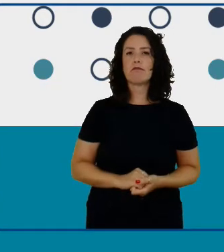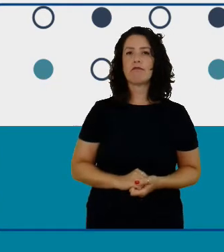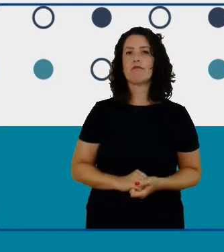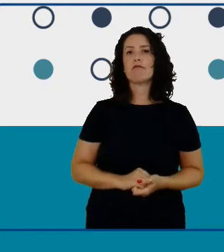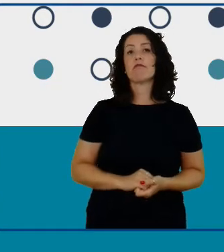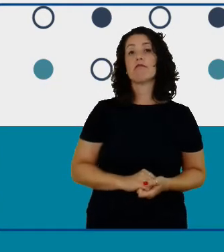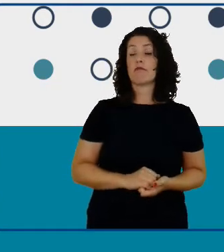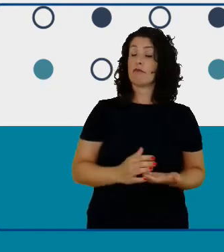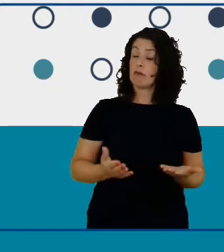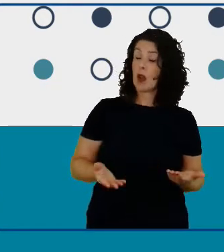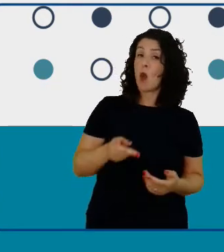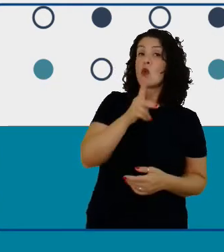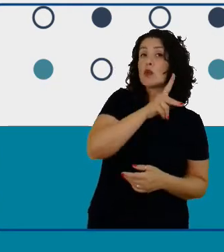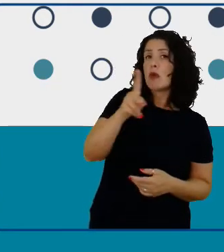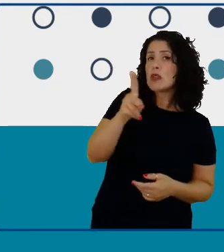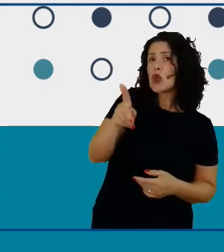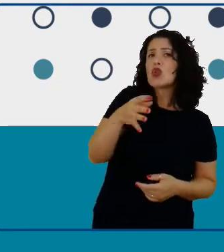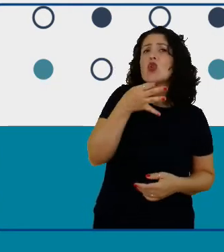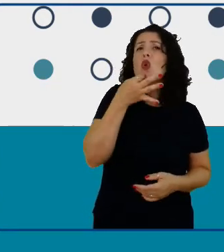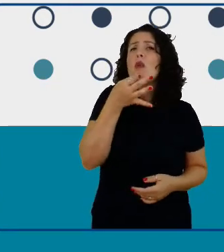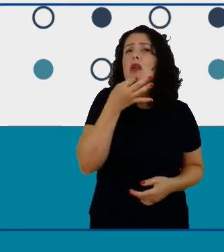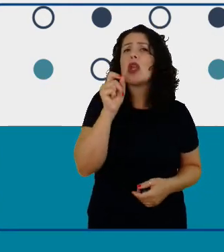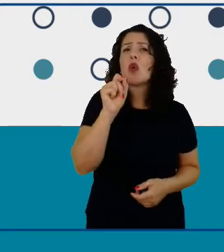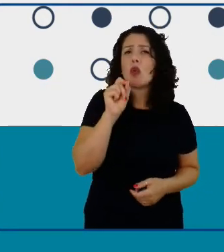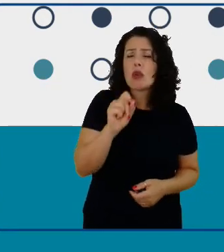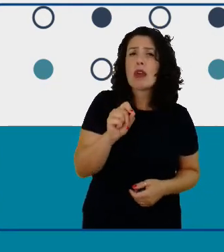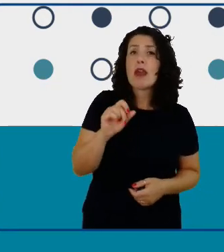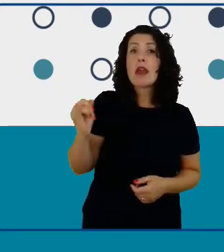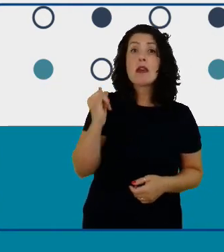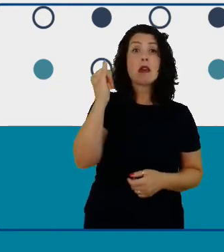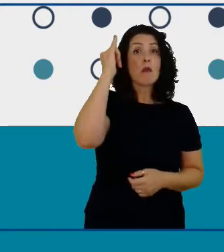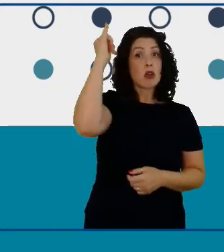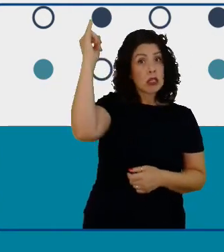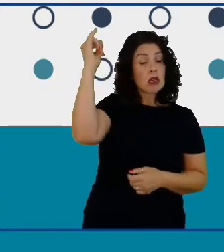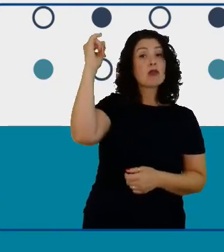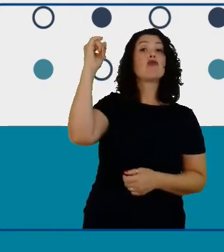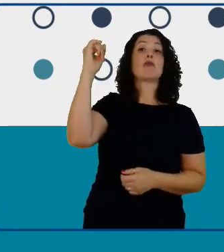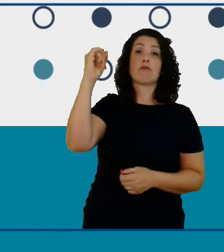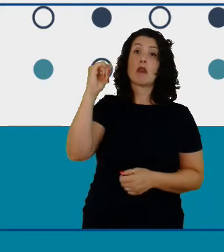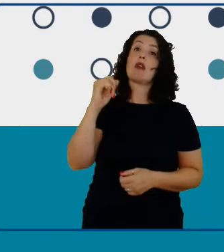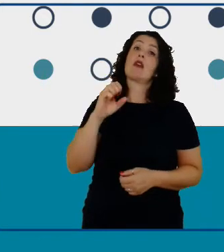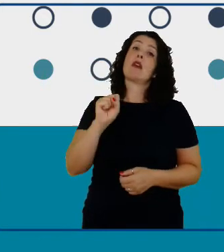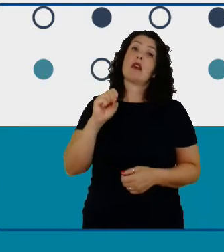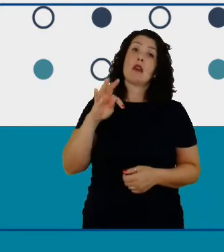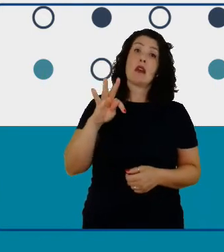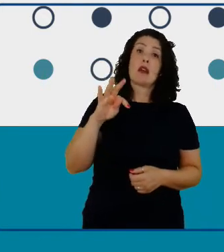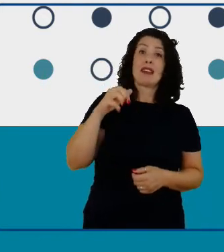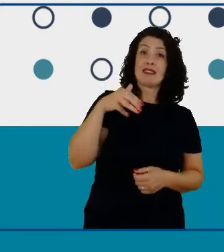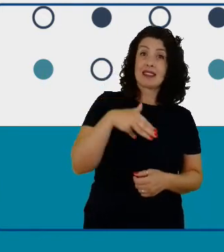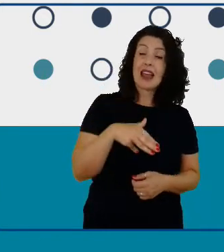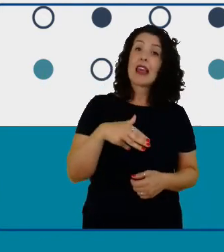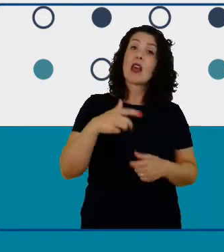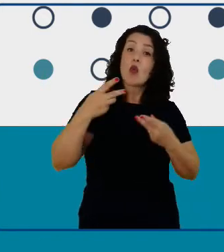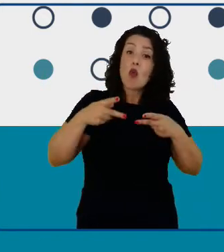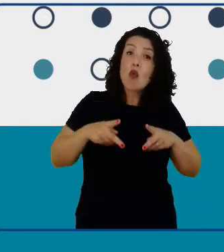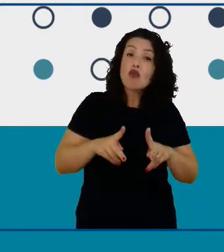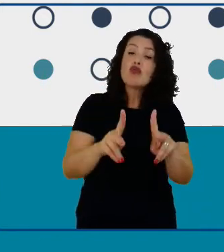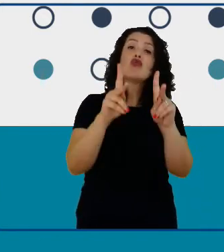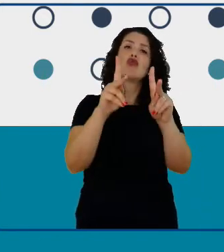essencial que os clubes STEM continuem a colaborar e a criar parcerias